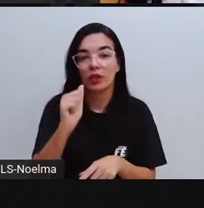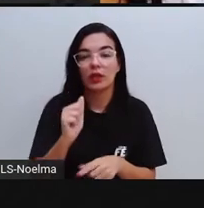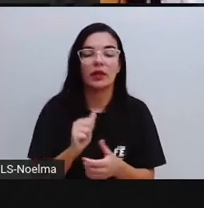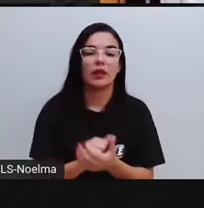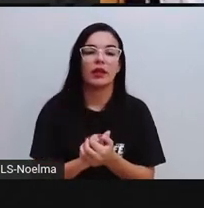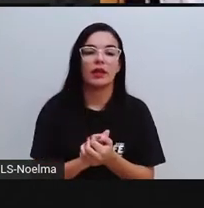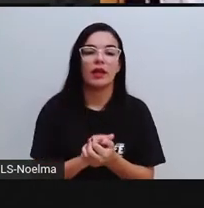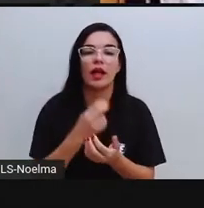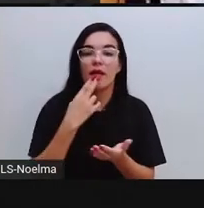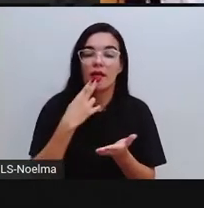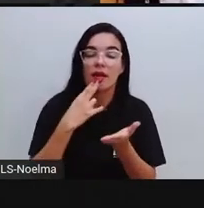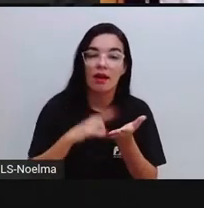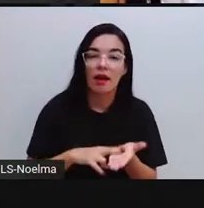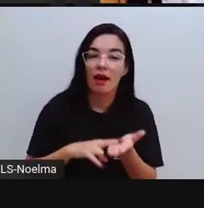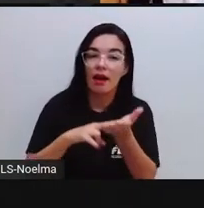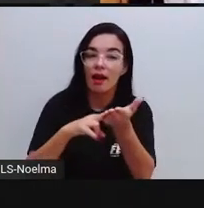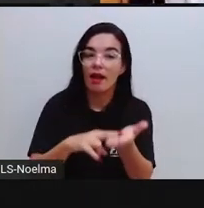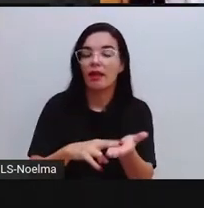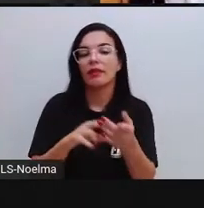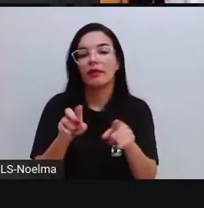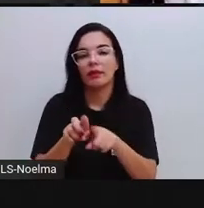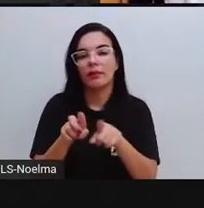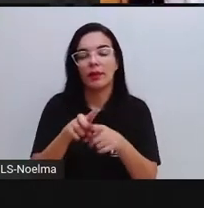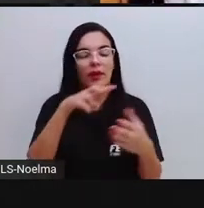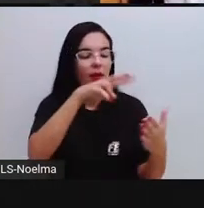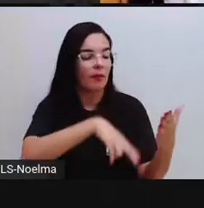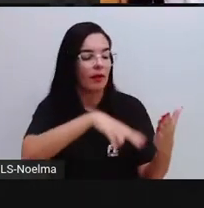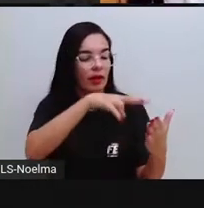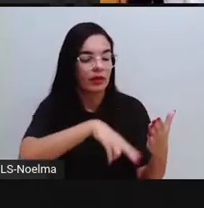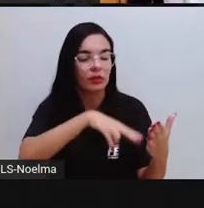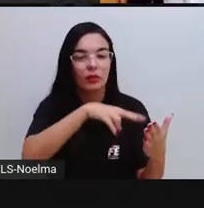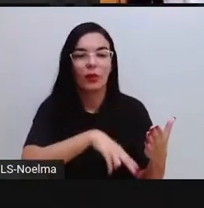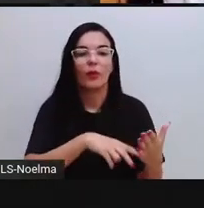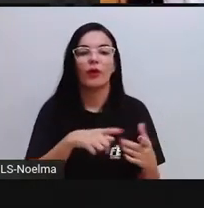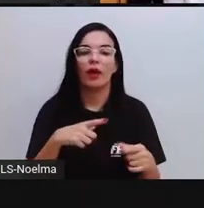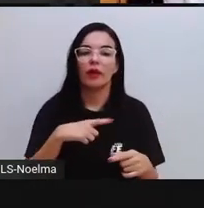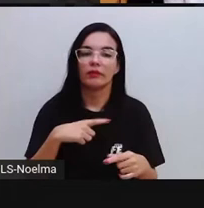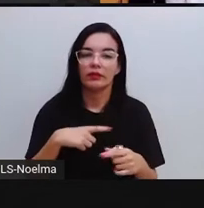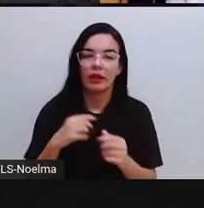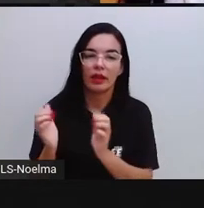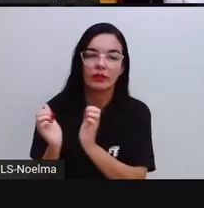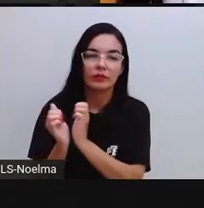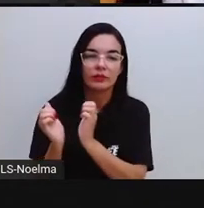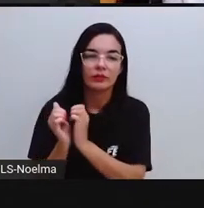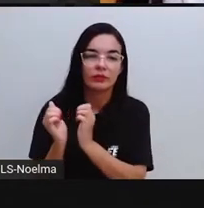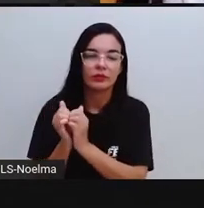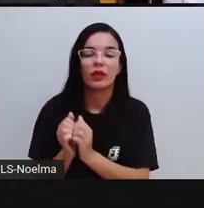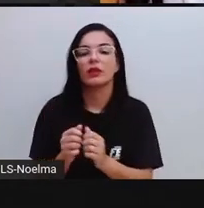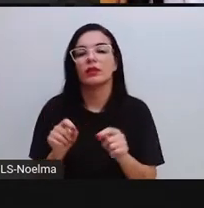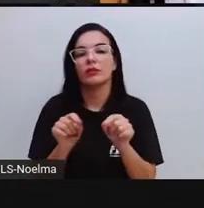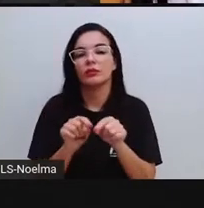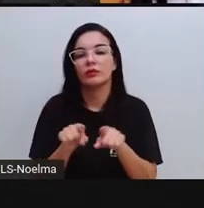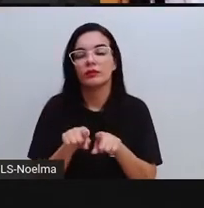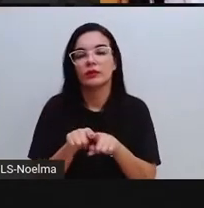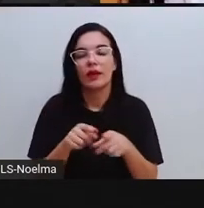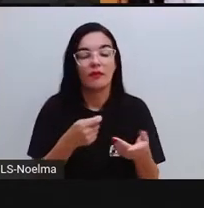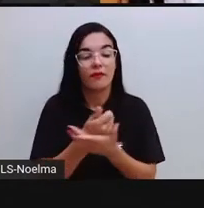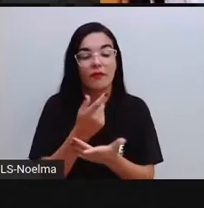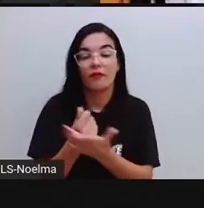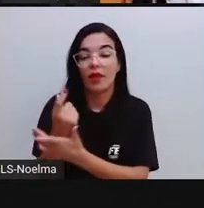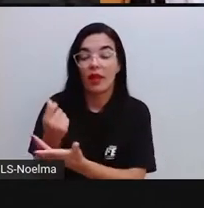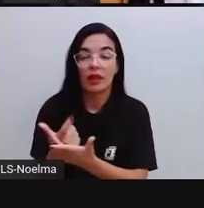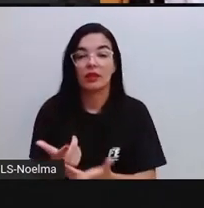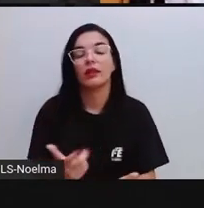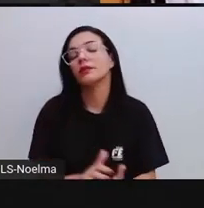ao leitor, né? Nós temos também nos jornal classificados. Tudo isso aí